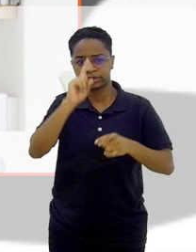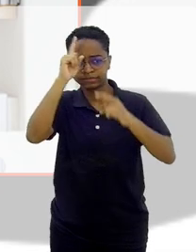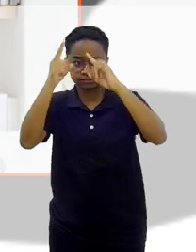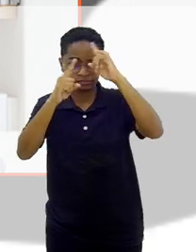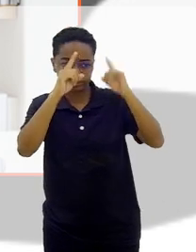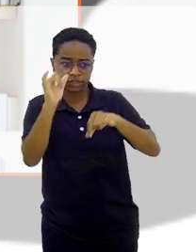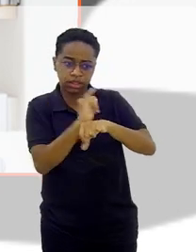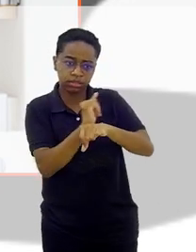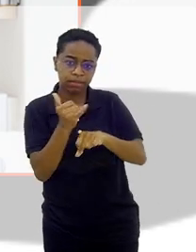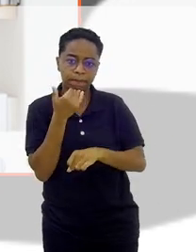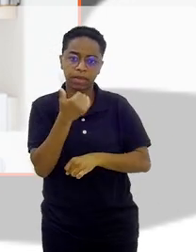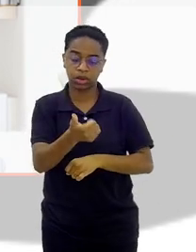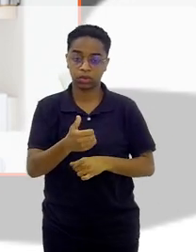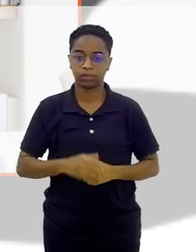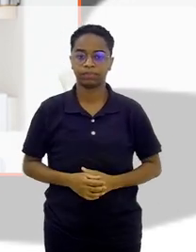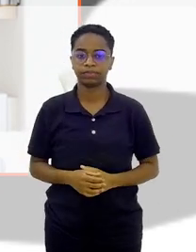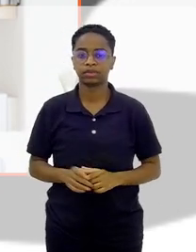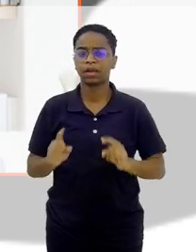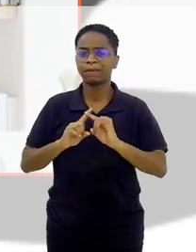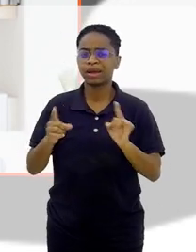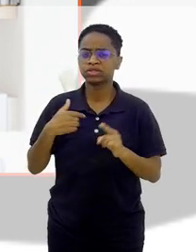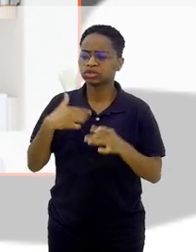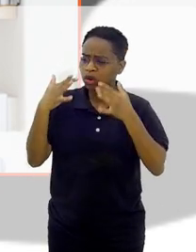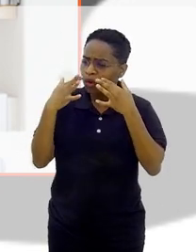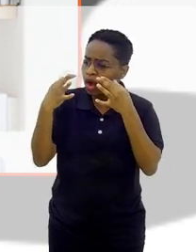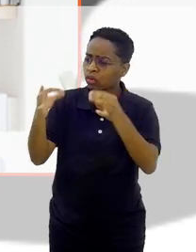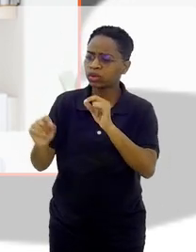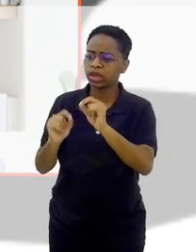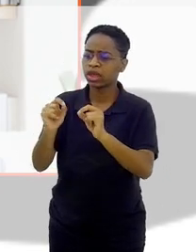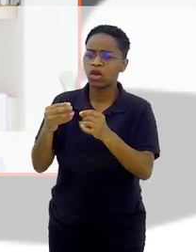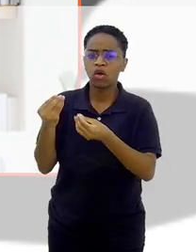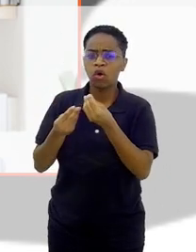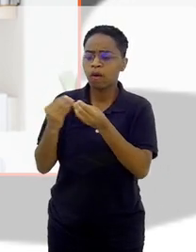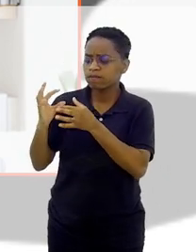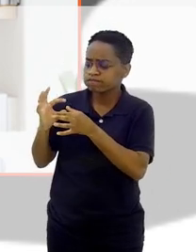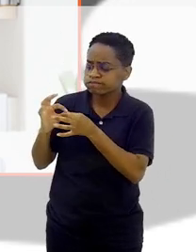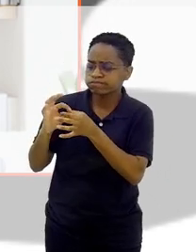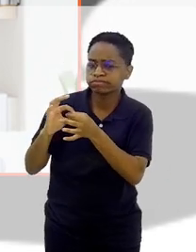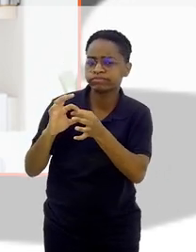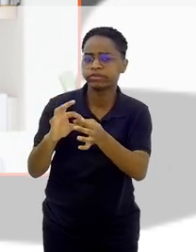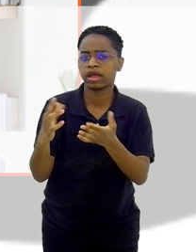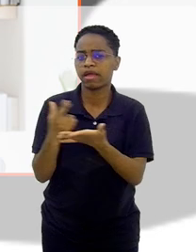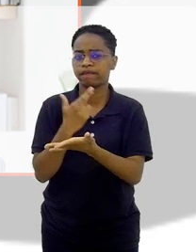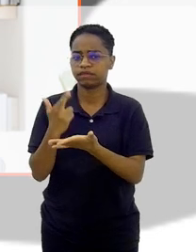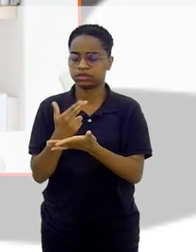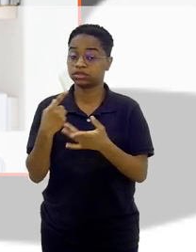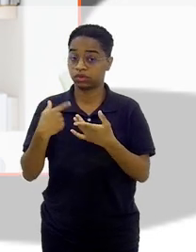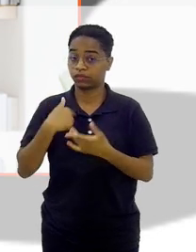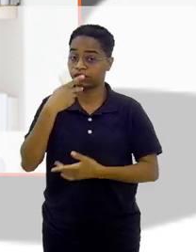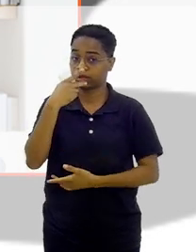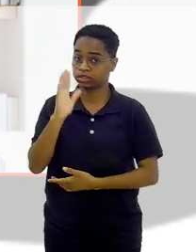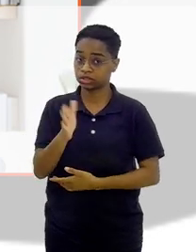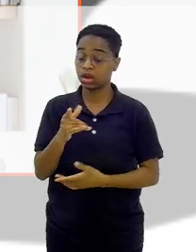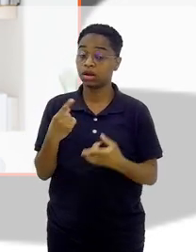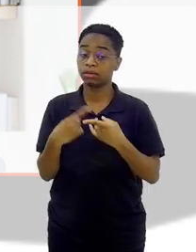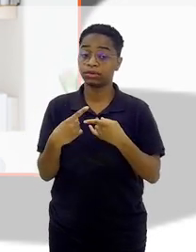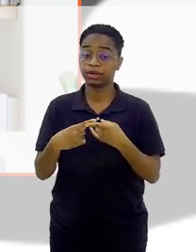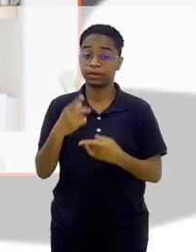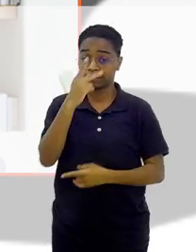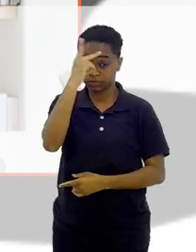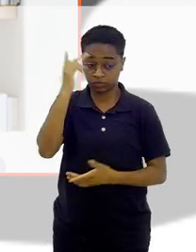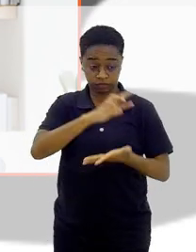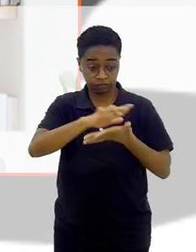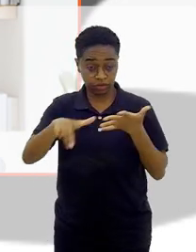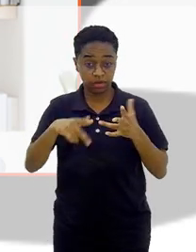se torna muito maior. Mas, Sonia, me chama muita atenção a coerência da revista, né? Conforme eu falei. Muita gente